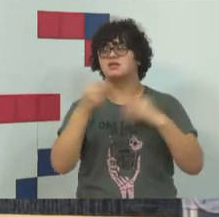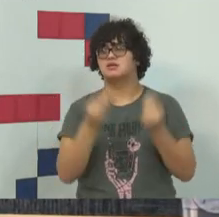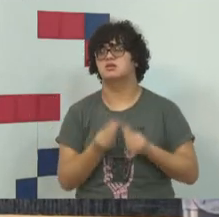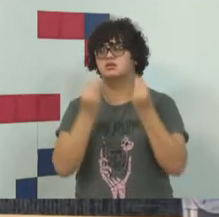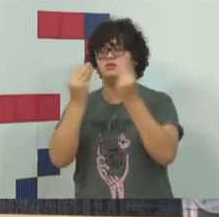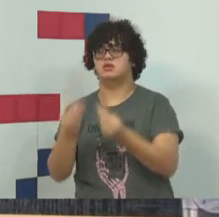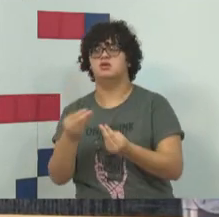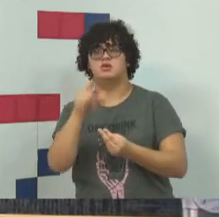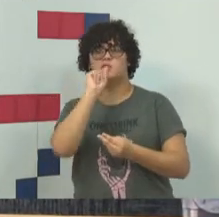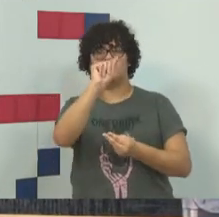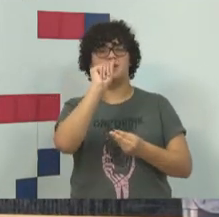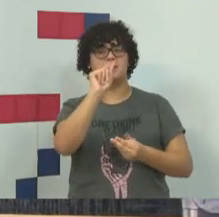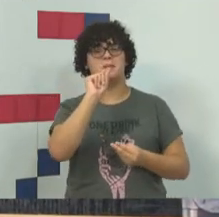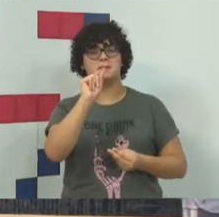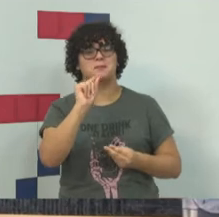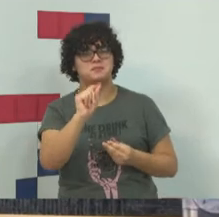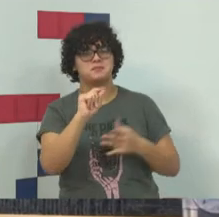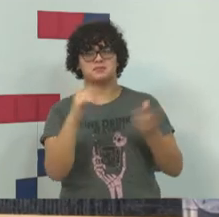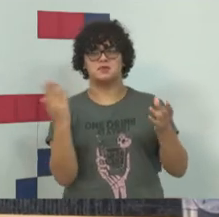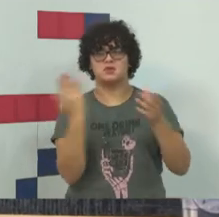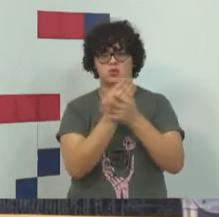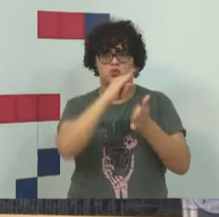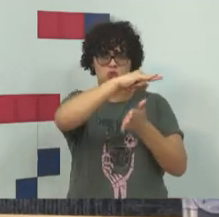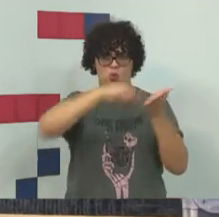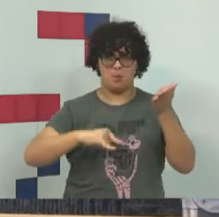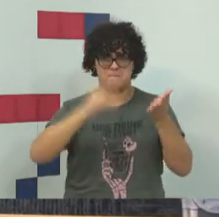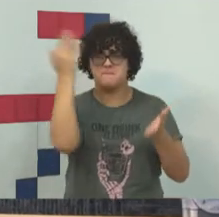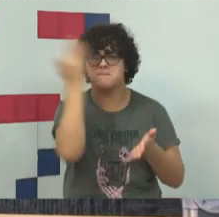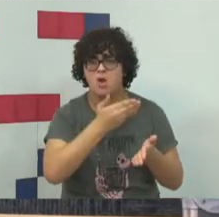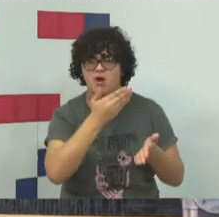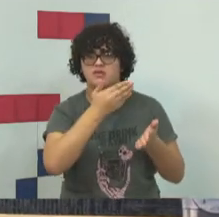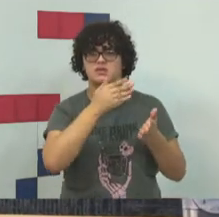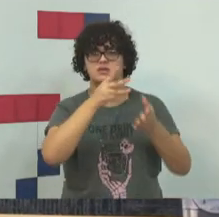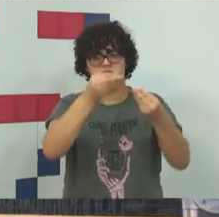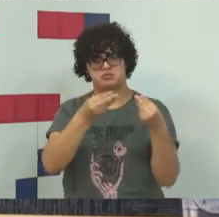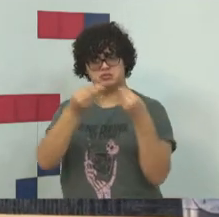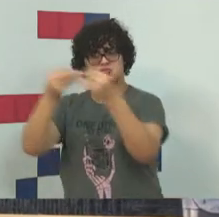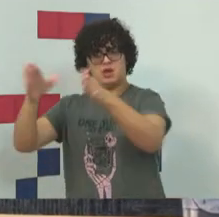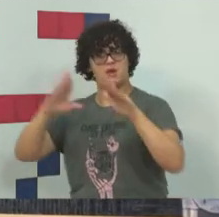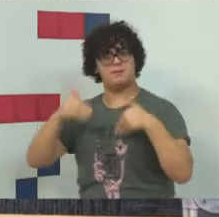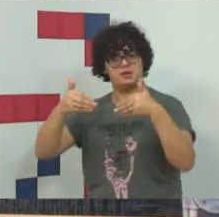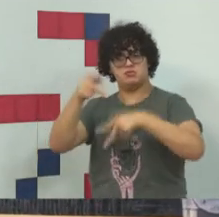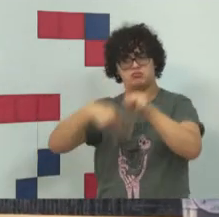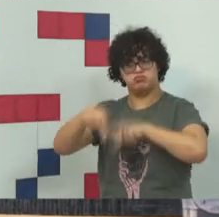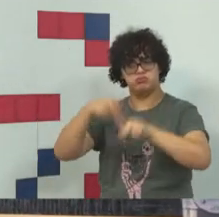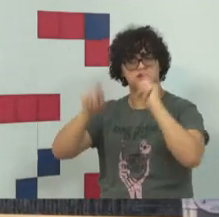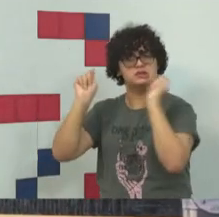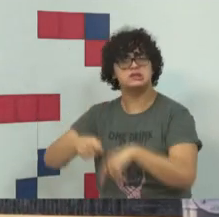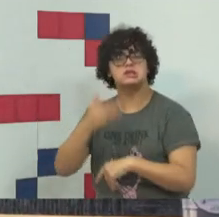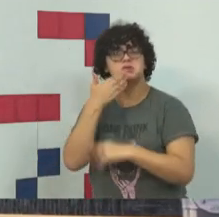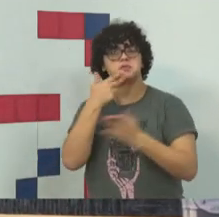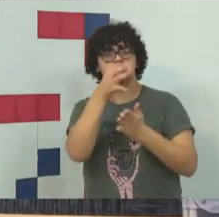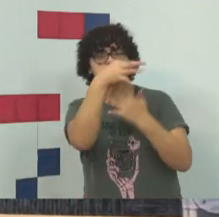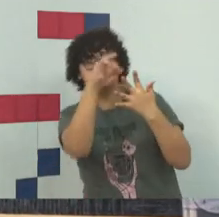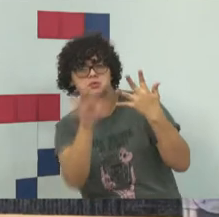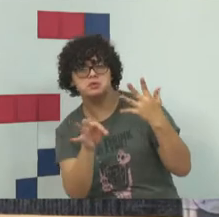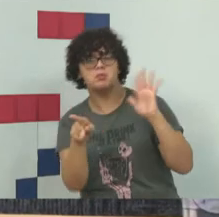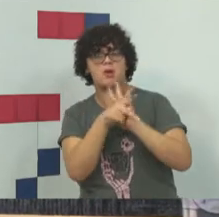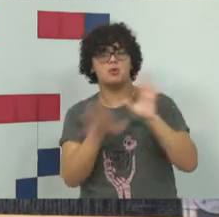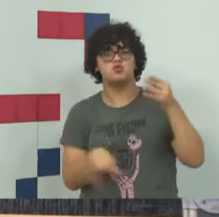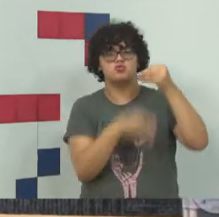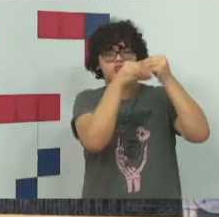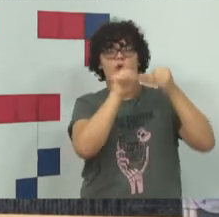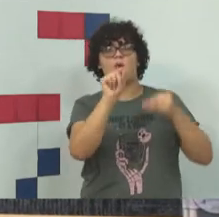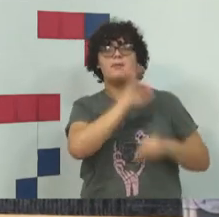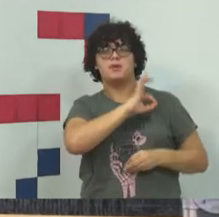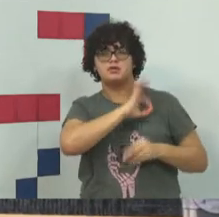documentos e provas ao Ministério Público, que pode, inclusive, prescindir do inquérito policial, oferecendo